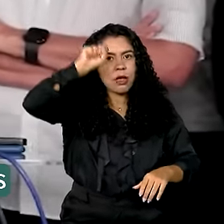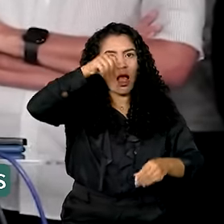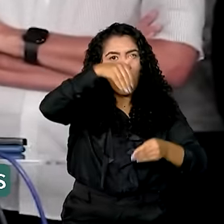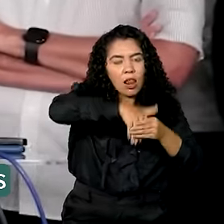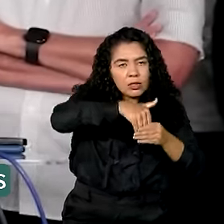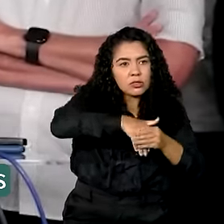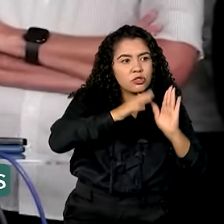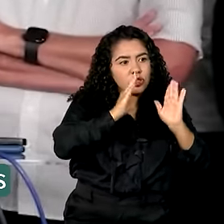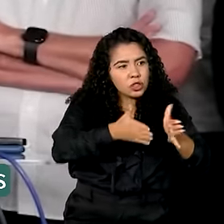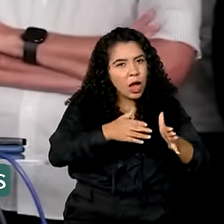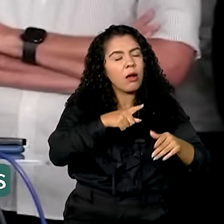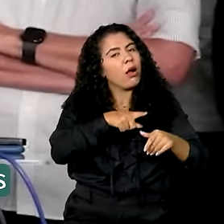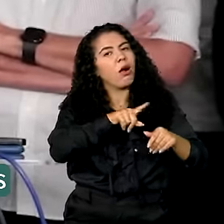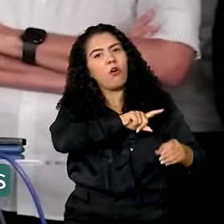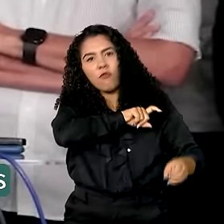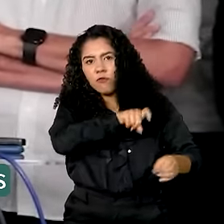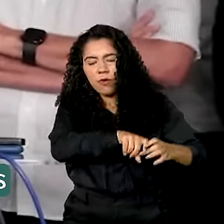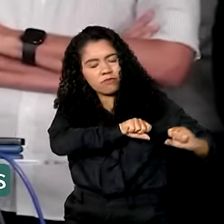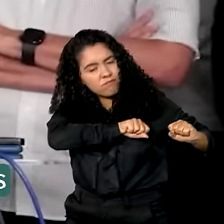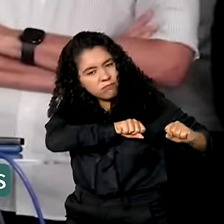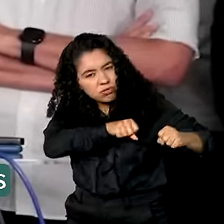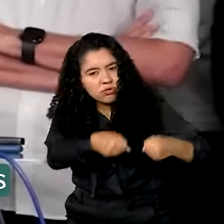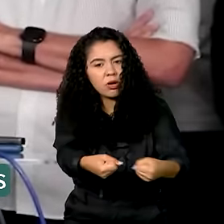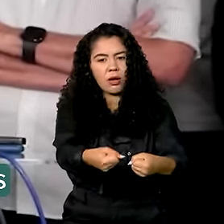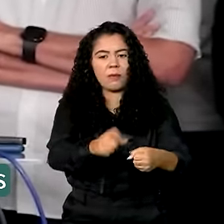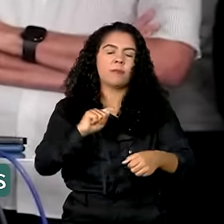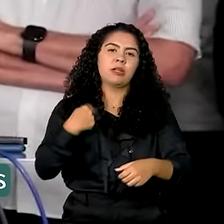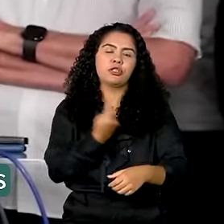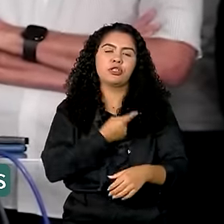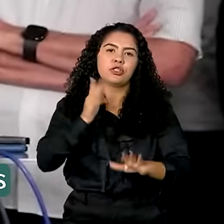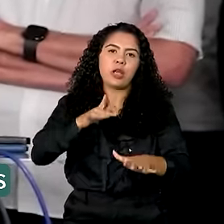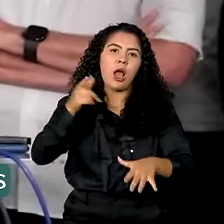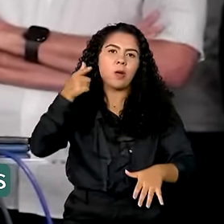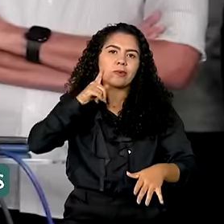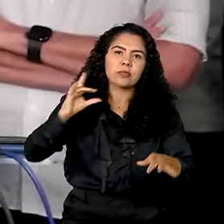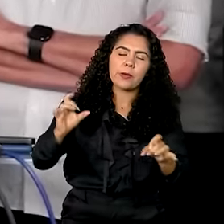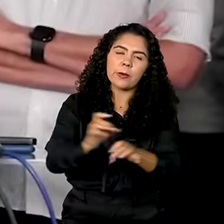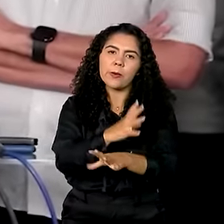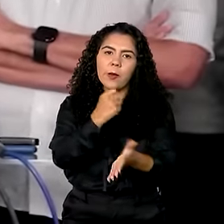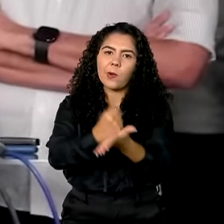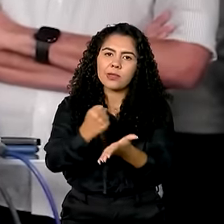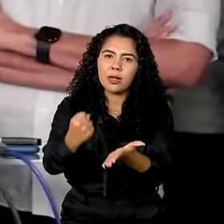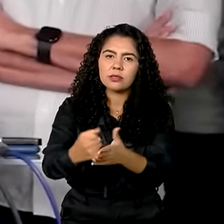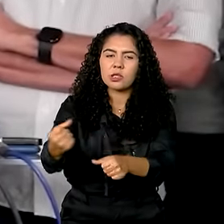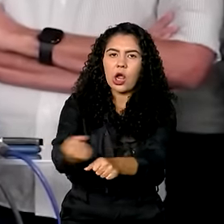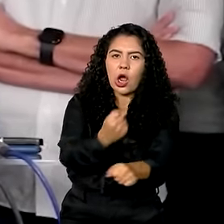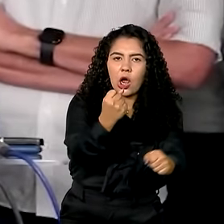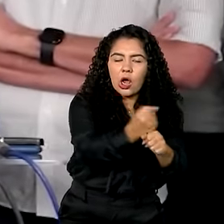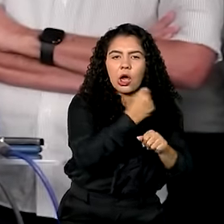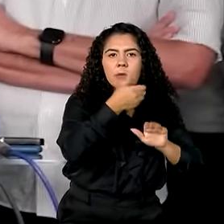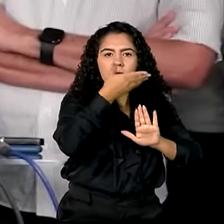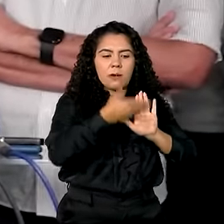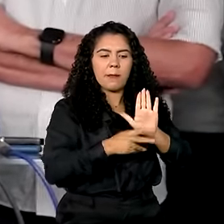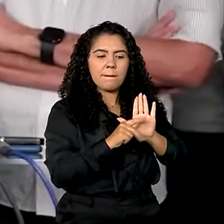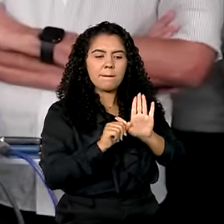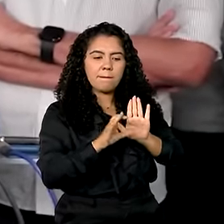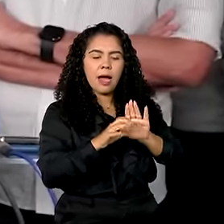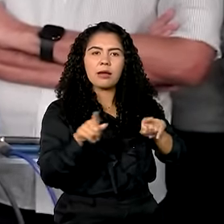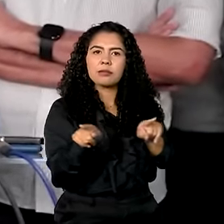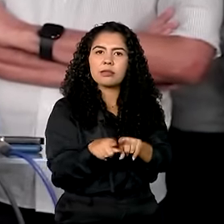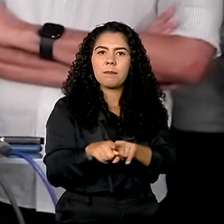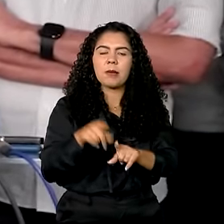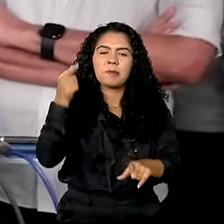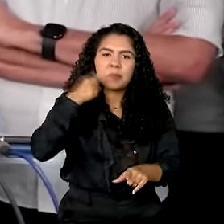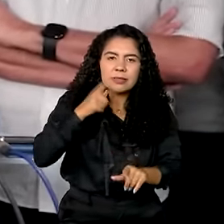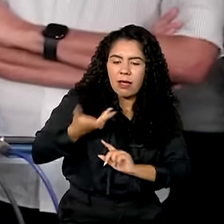coloquem todas as energias para a gente contratar essas obras do PAC e trazê-las para o mesmo ritmo de